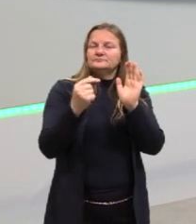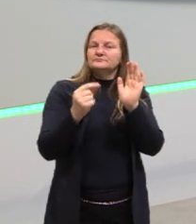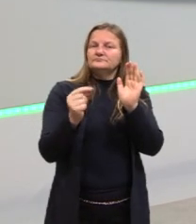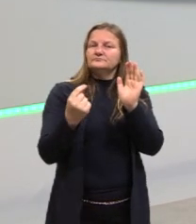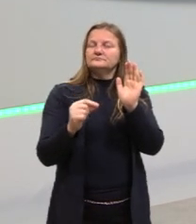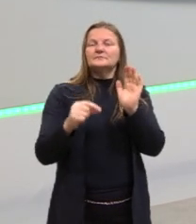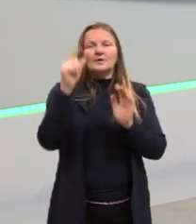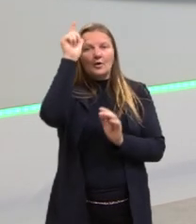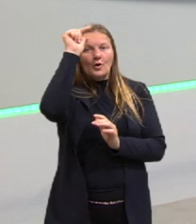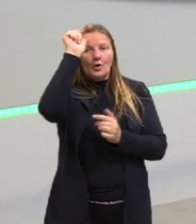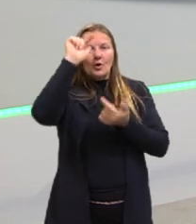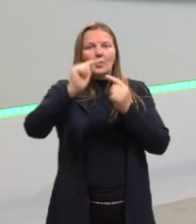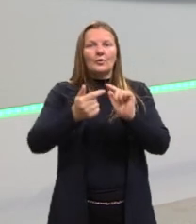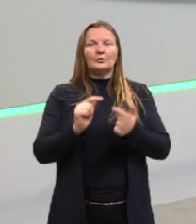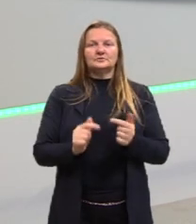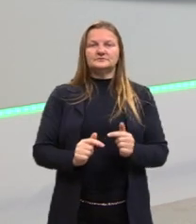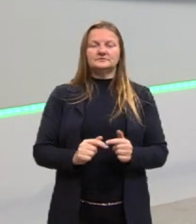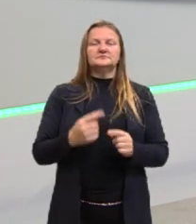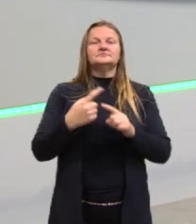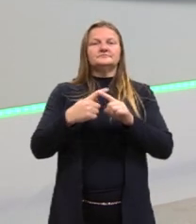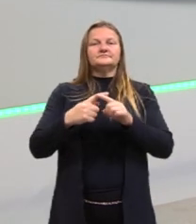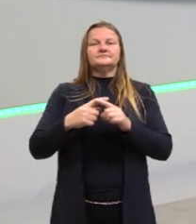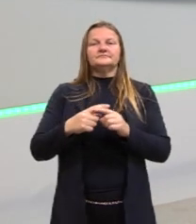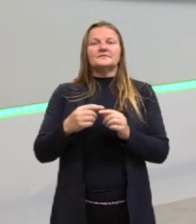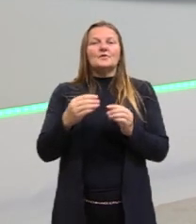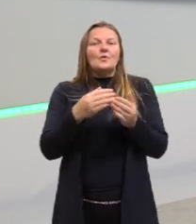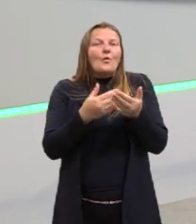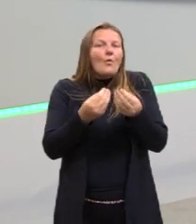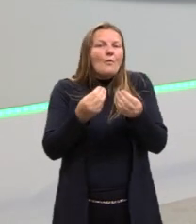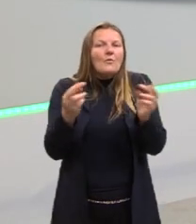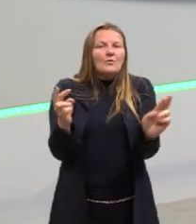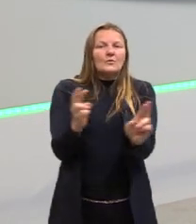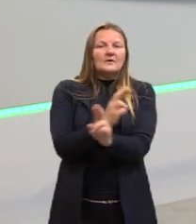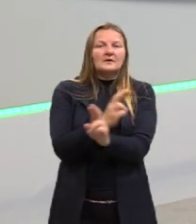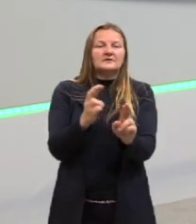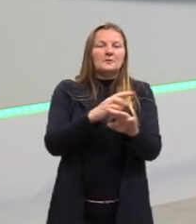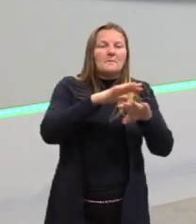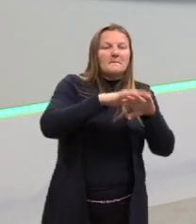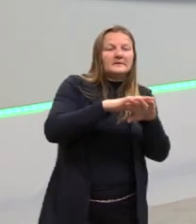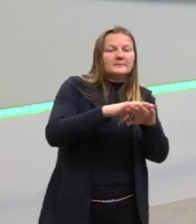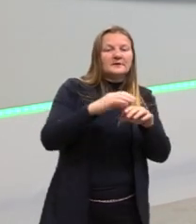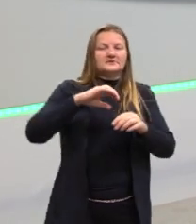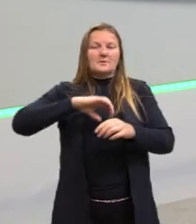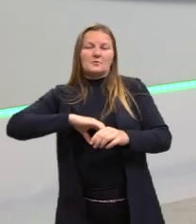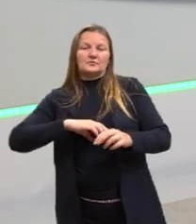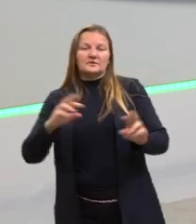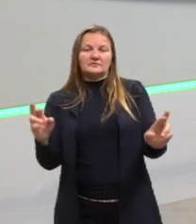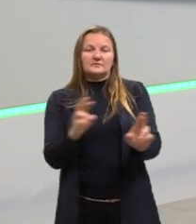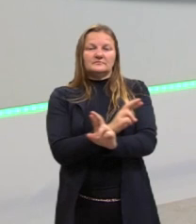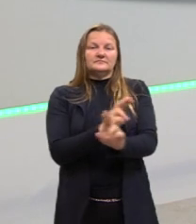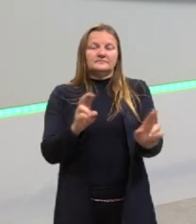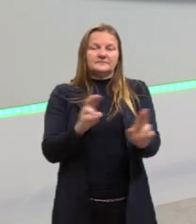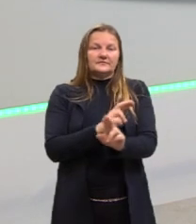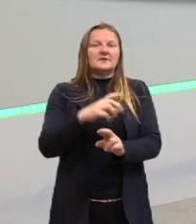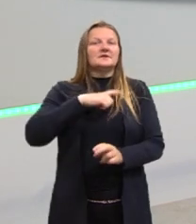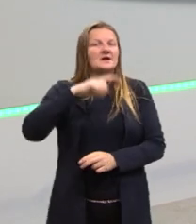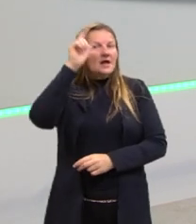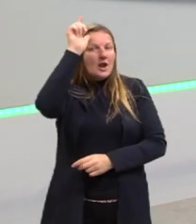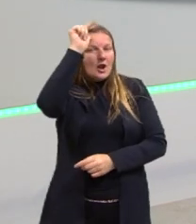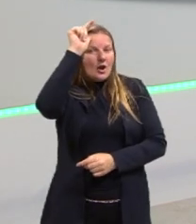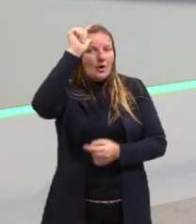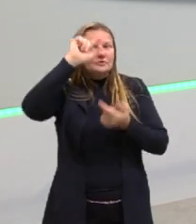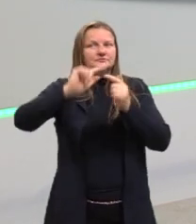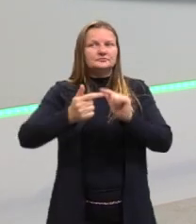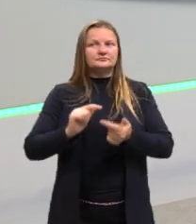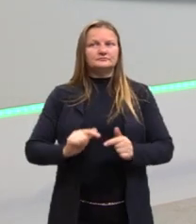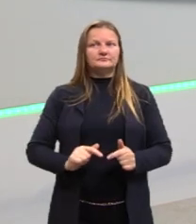lógicos. E vimos toda essa parte aí, essa relação da matemática com a língua portuguesa, que é a lógica, né?